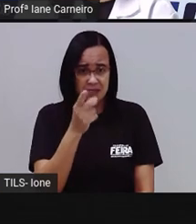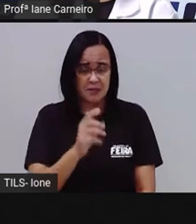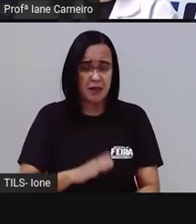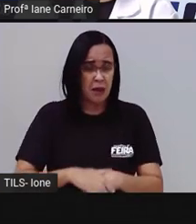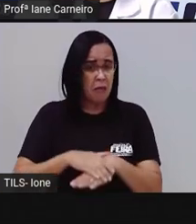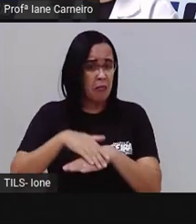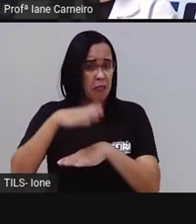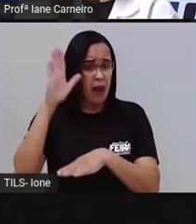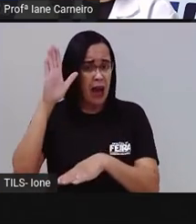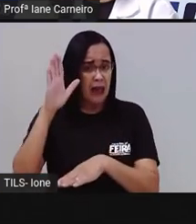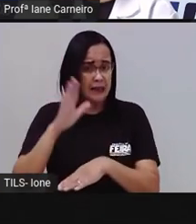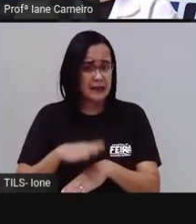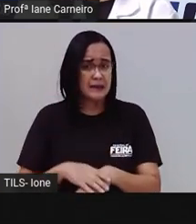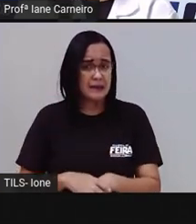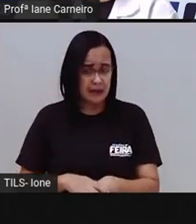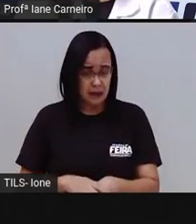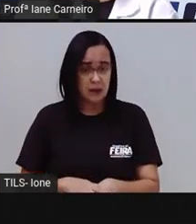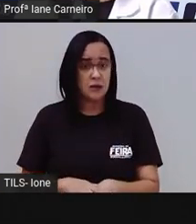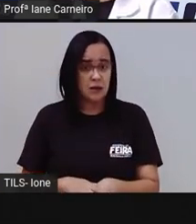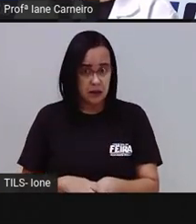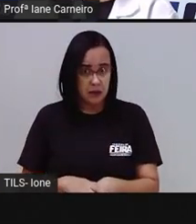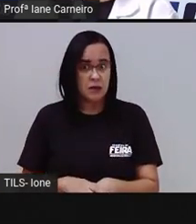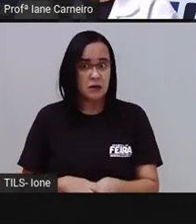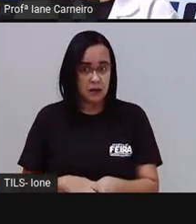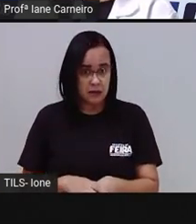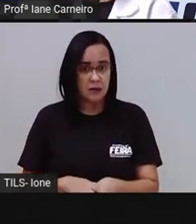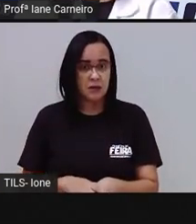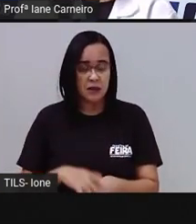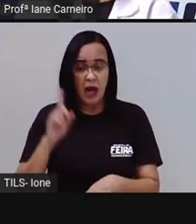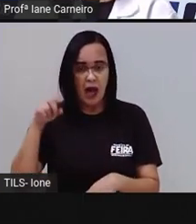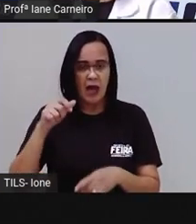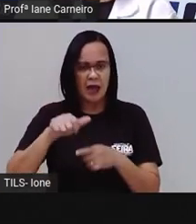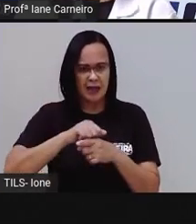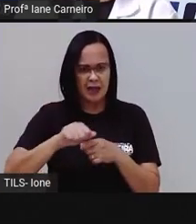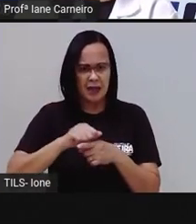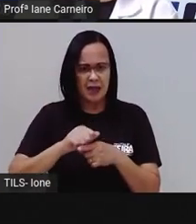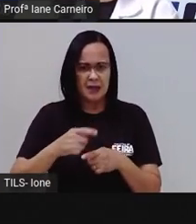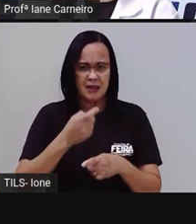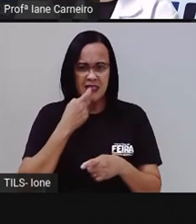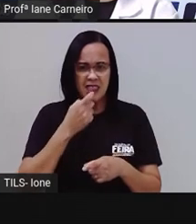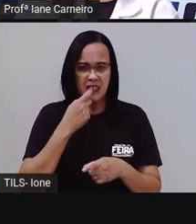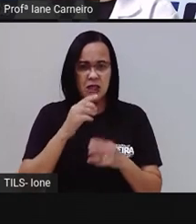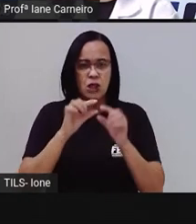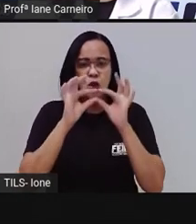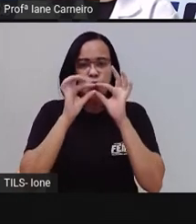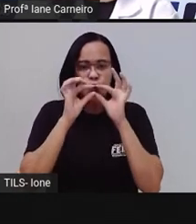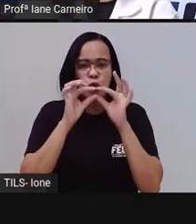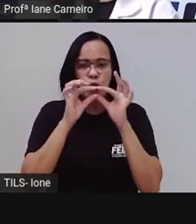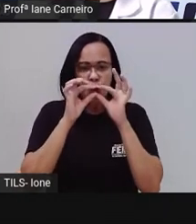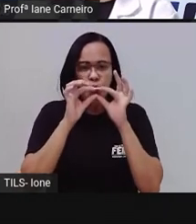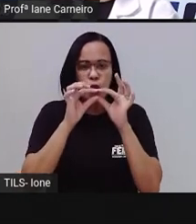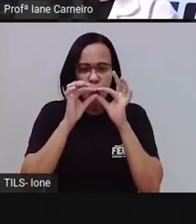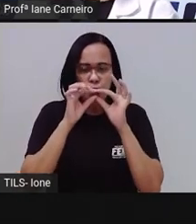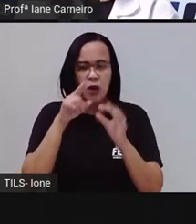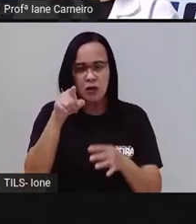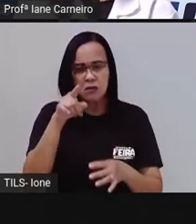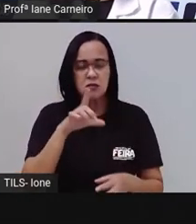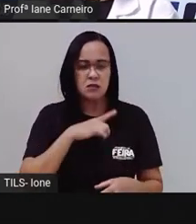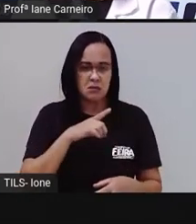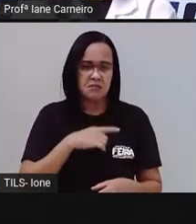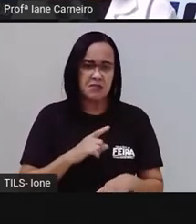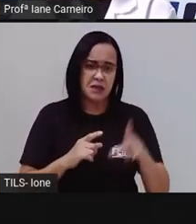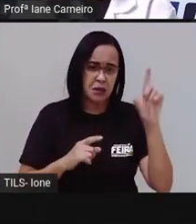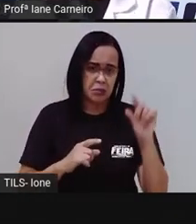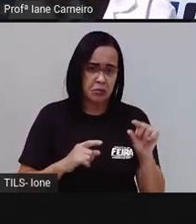que leva mais tempo? Do maior para o menor é a borracha, né? Quem leva menos tempo? O papel,